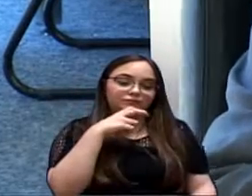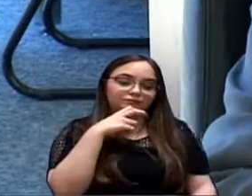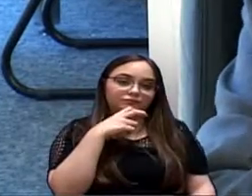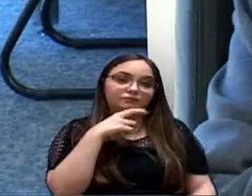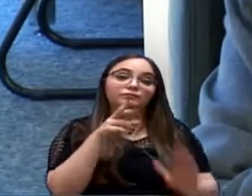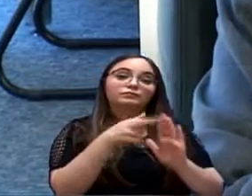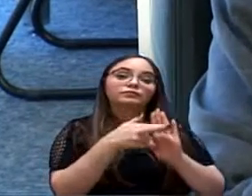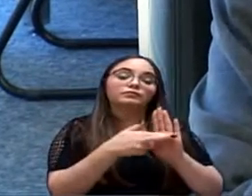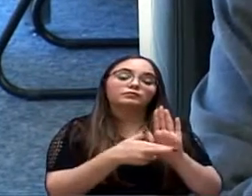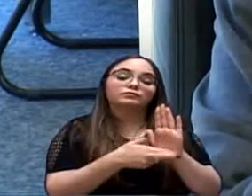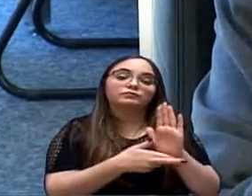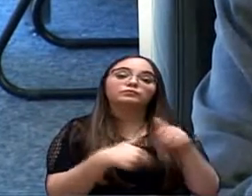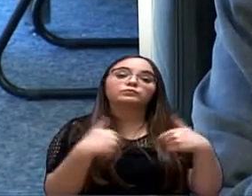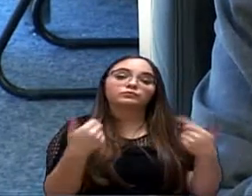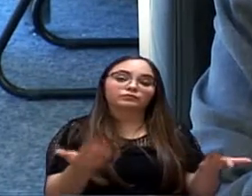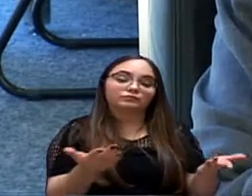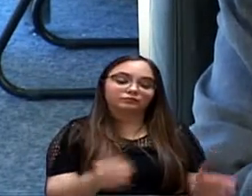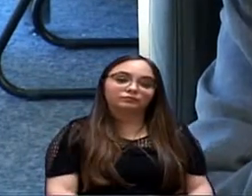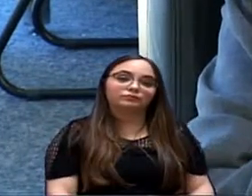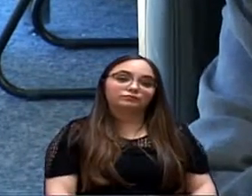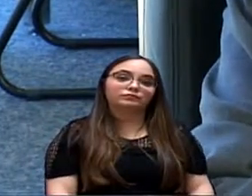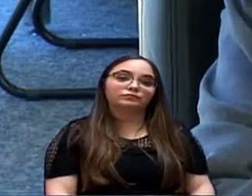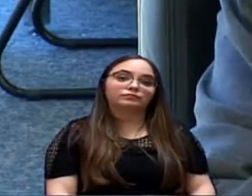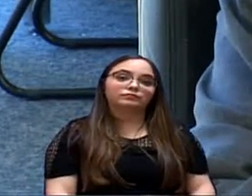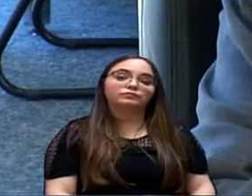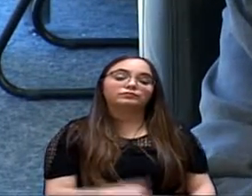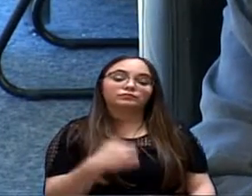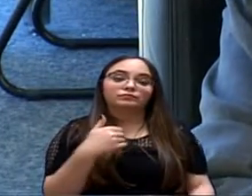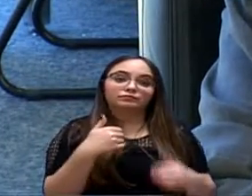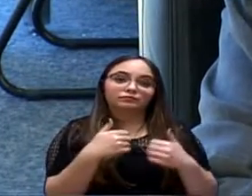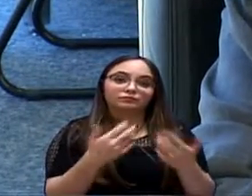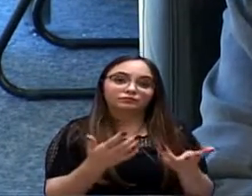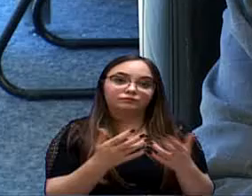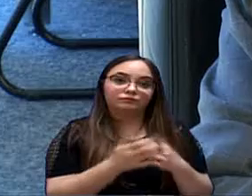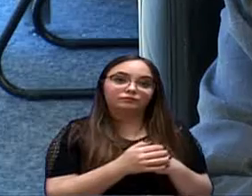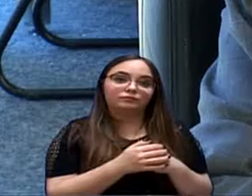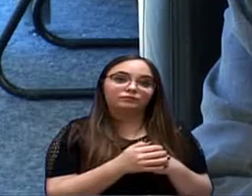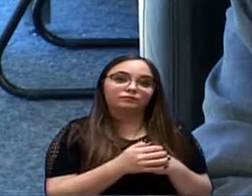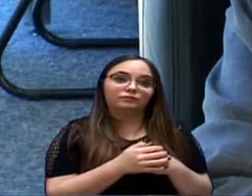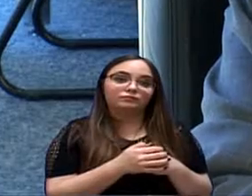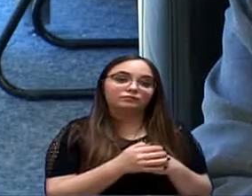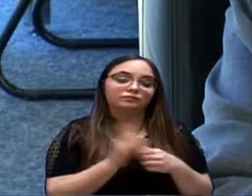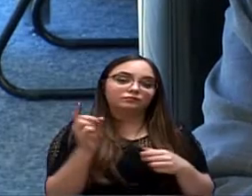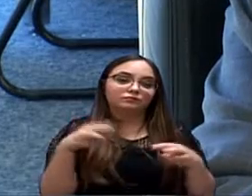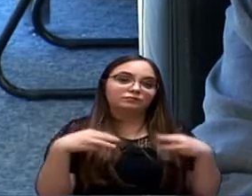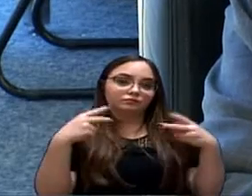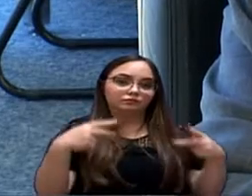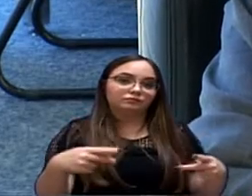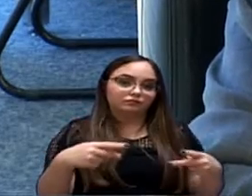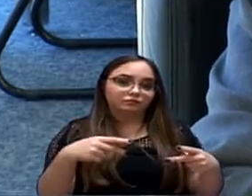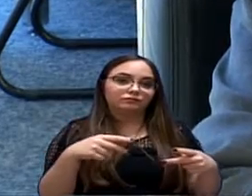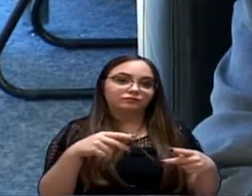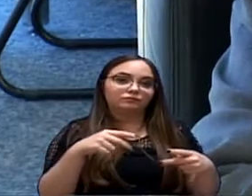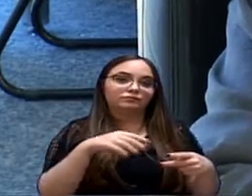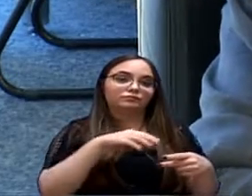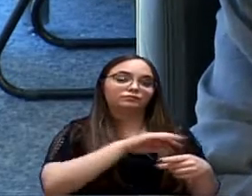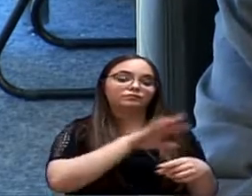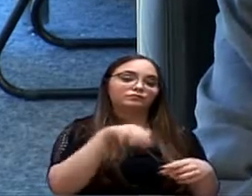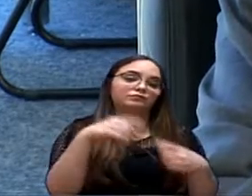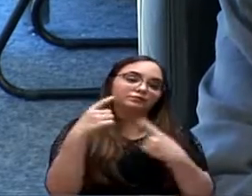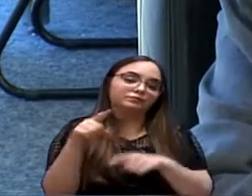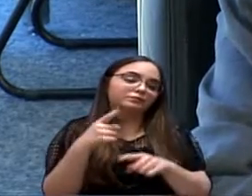as regras com relação a isso, né, pois bem, inclusive, até porque o Ministério Público foi provocado, porque